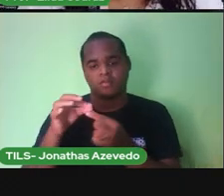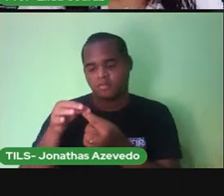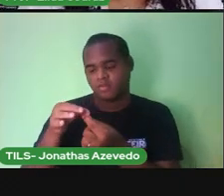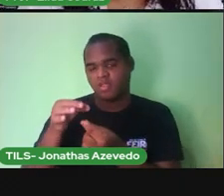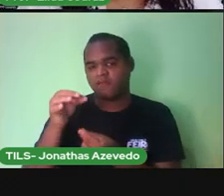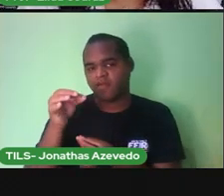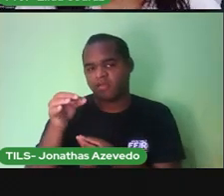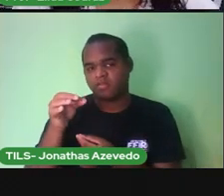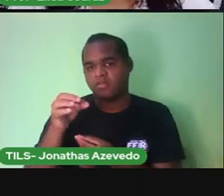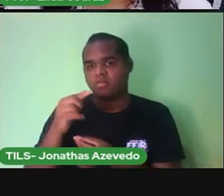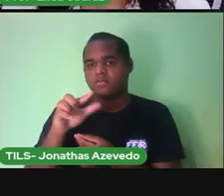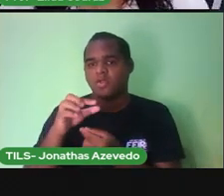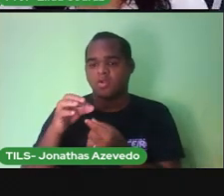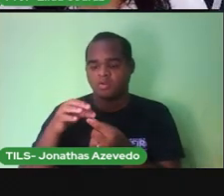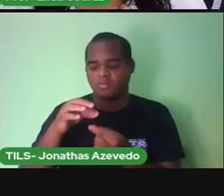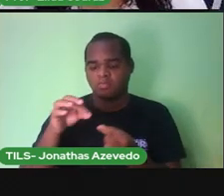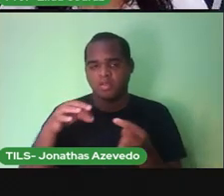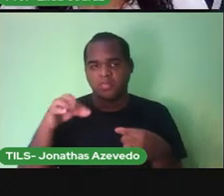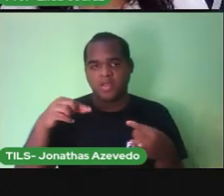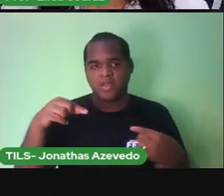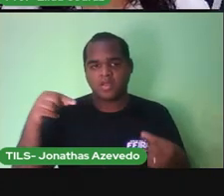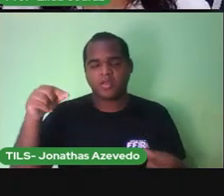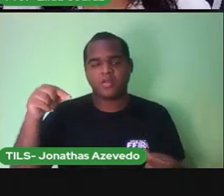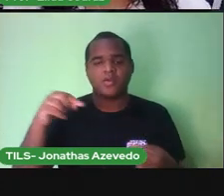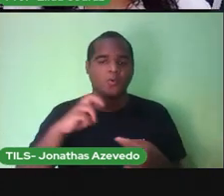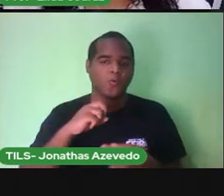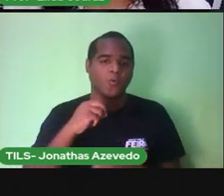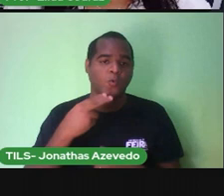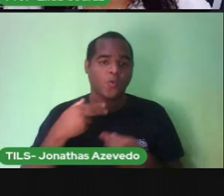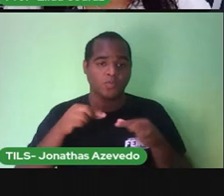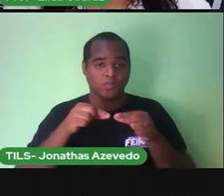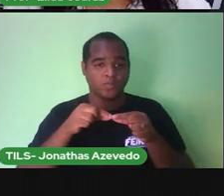Barbante Ou está usando Uma régua